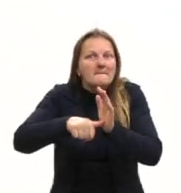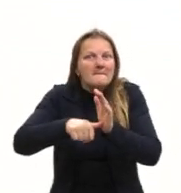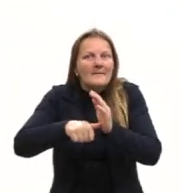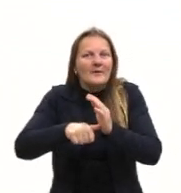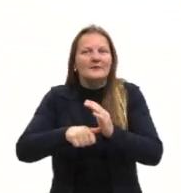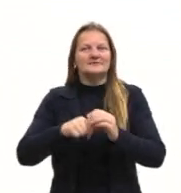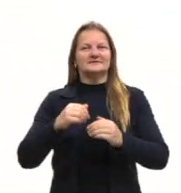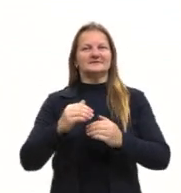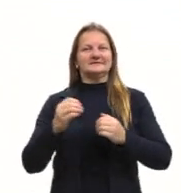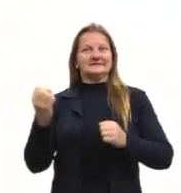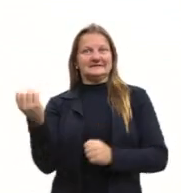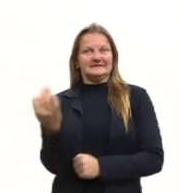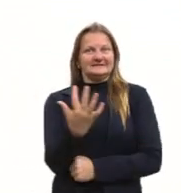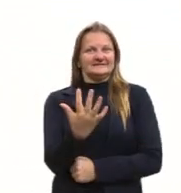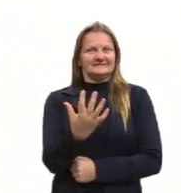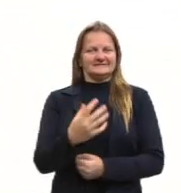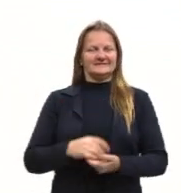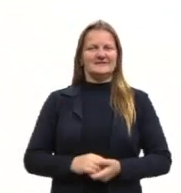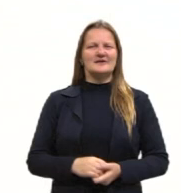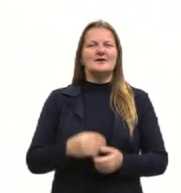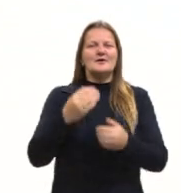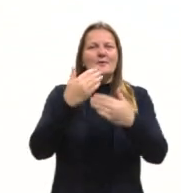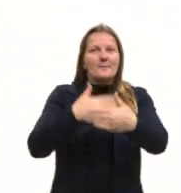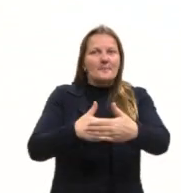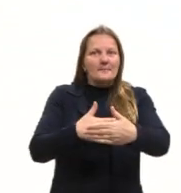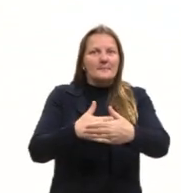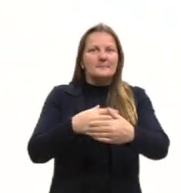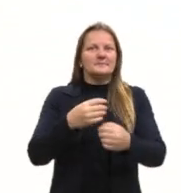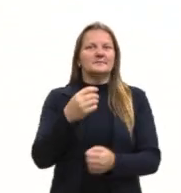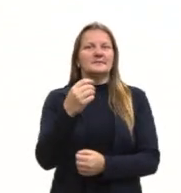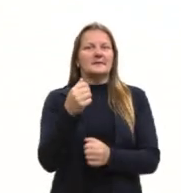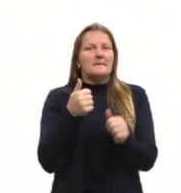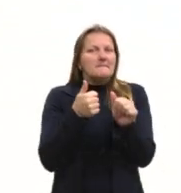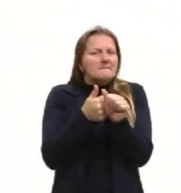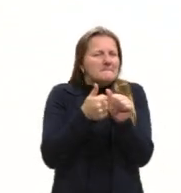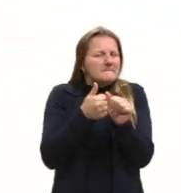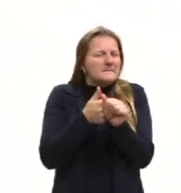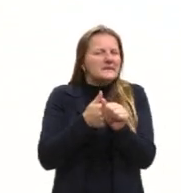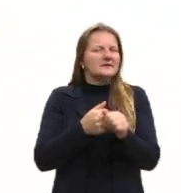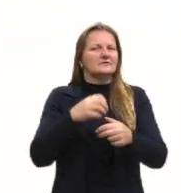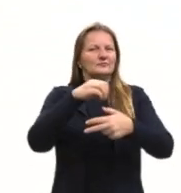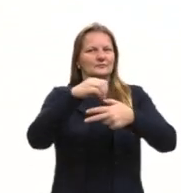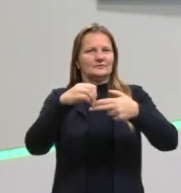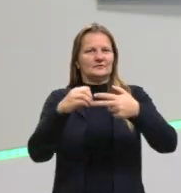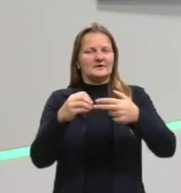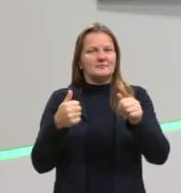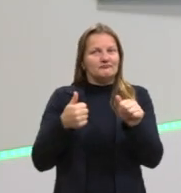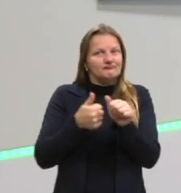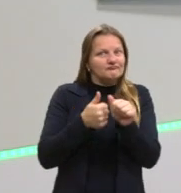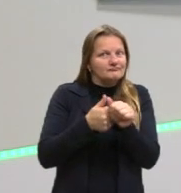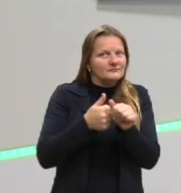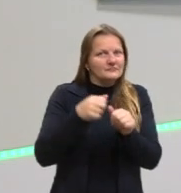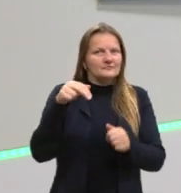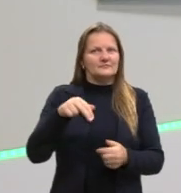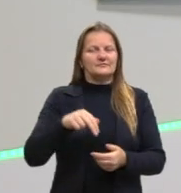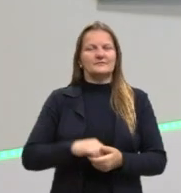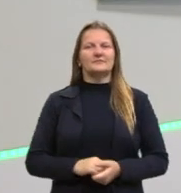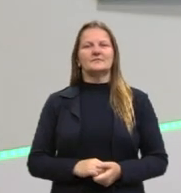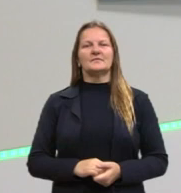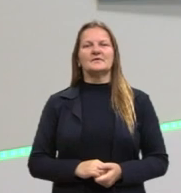pré-Enem 2022, que está se aproximando. E a sugestão para você, como dica,